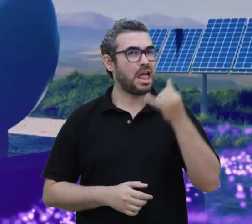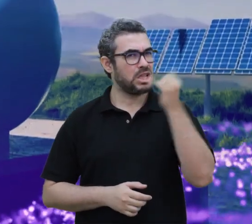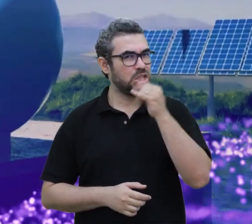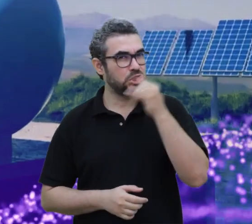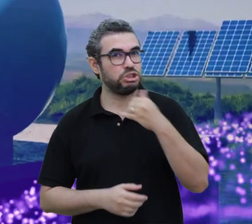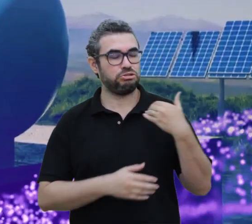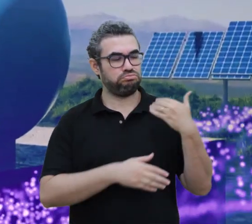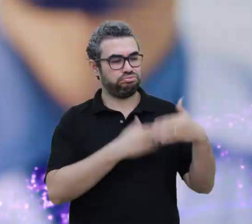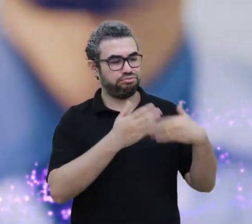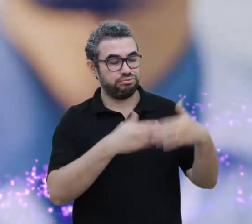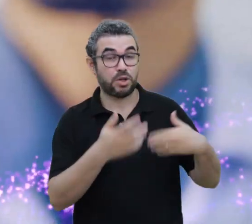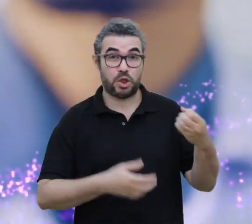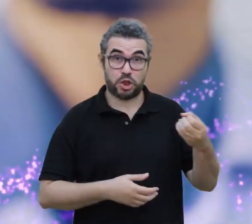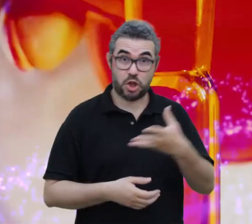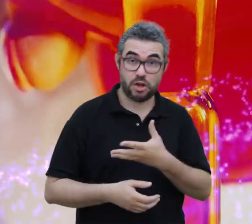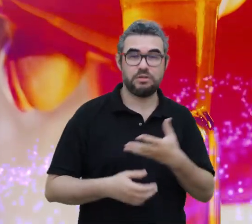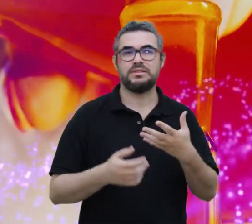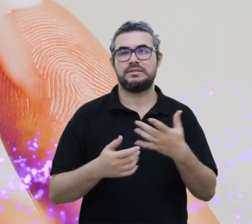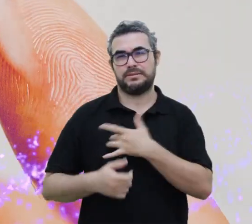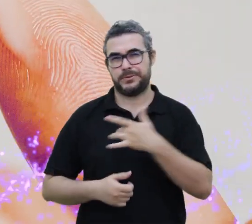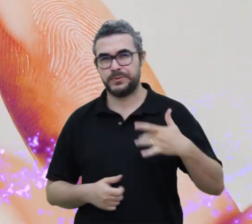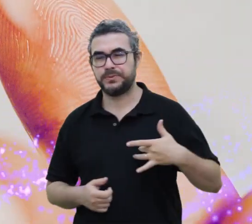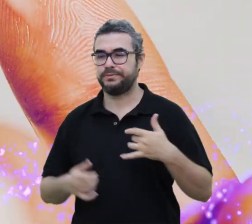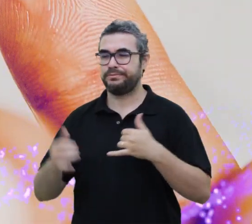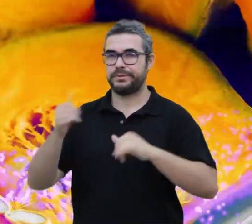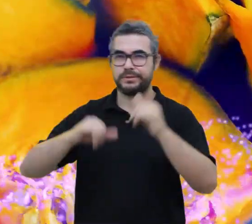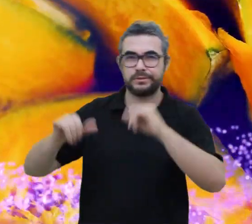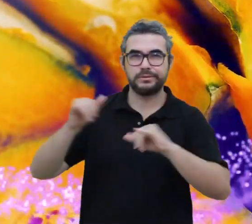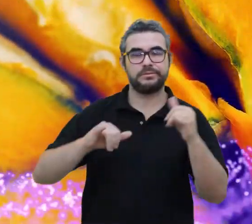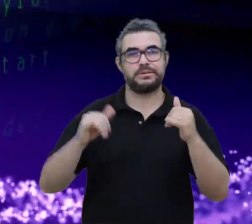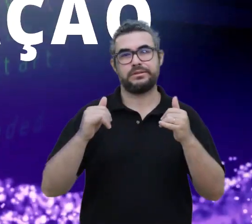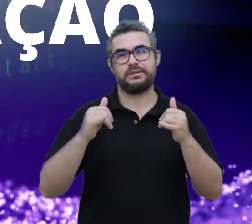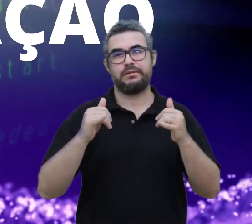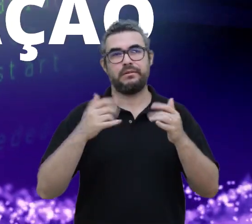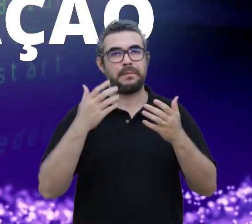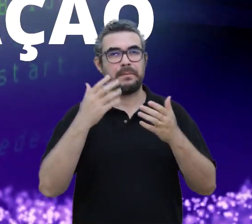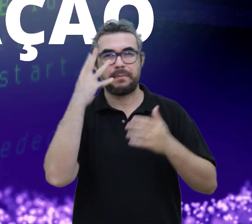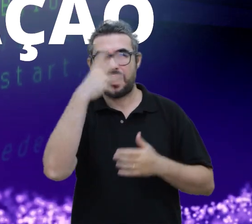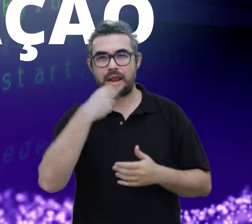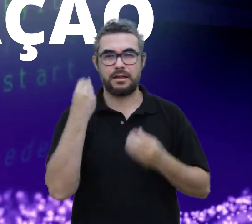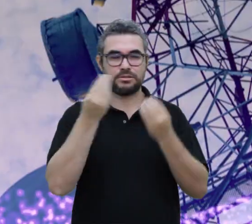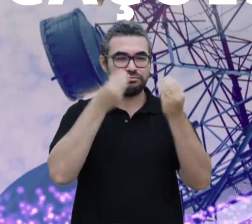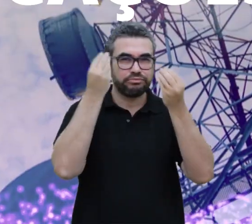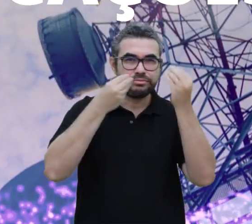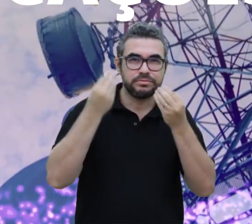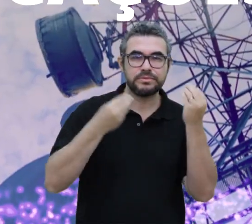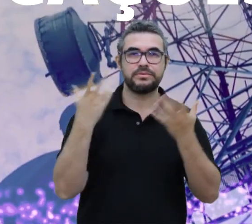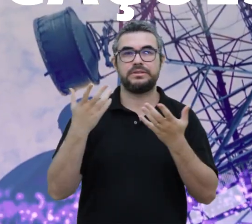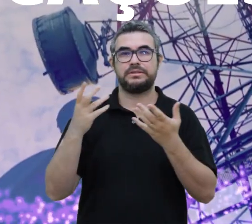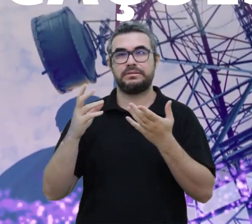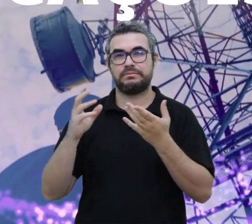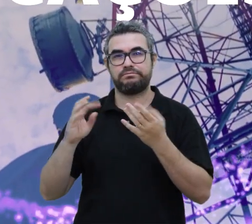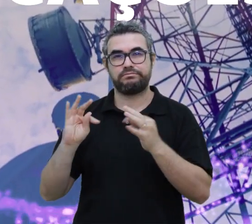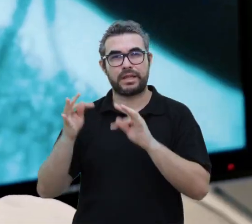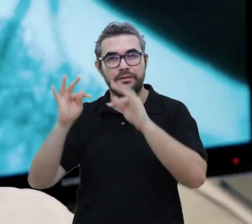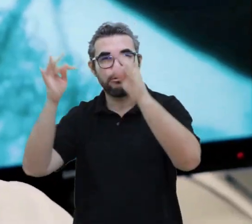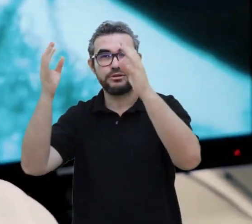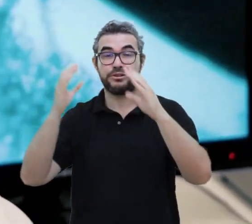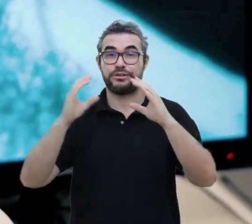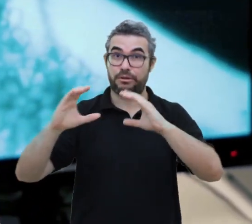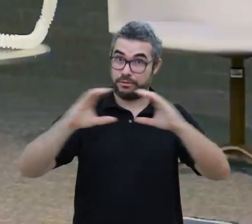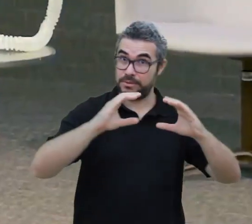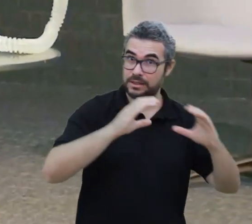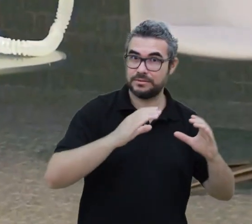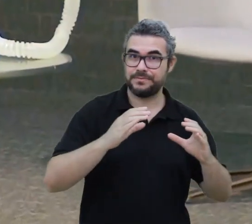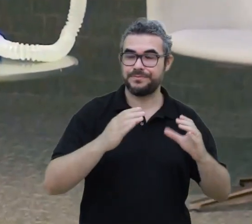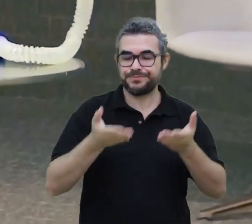Energias renováveis, saúde, químicos, cosméticos, alimentos, segurança da informação, telecomunicações. A